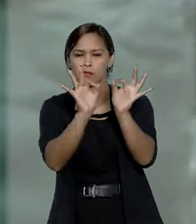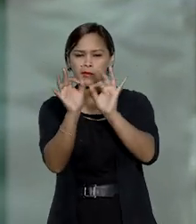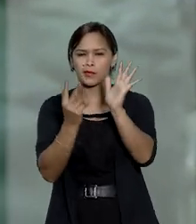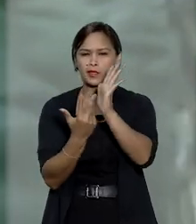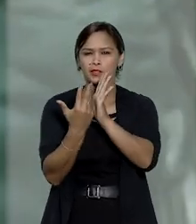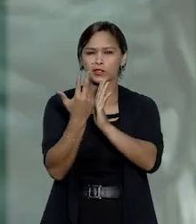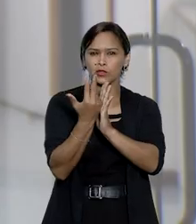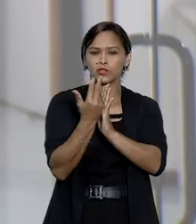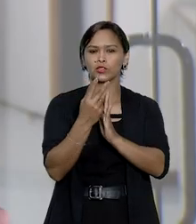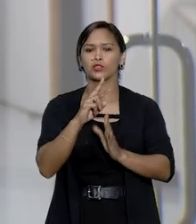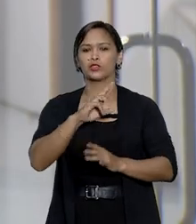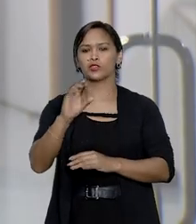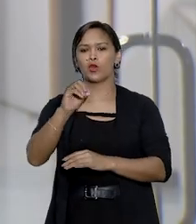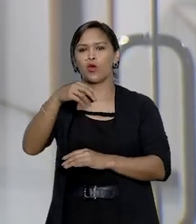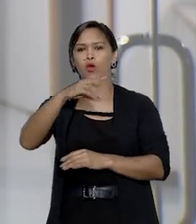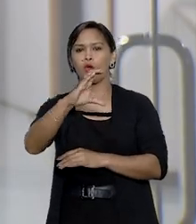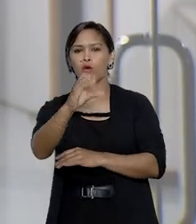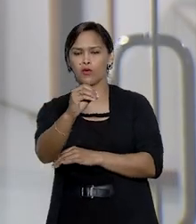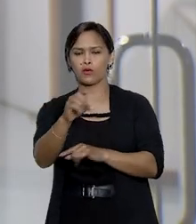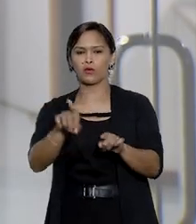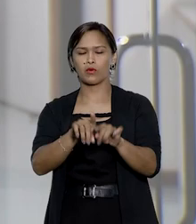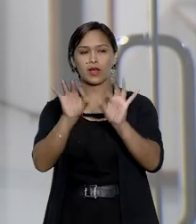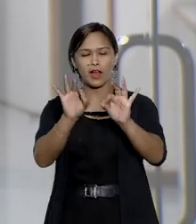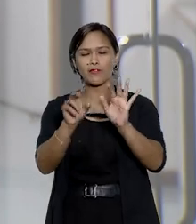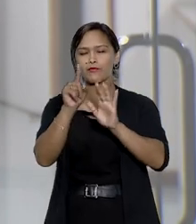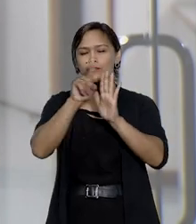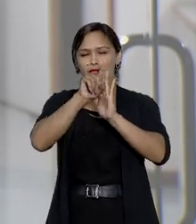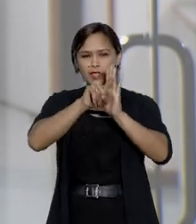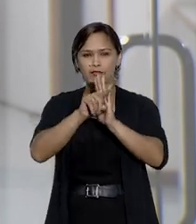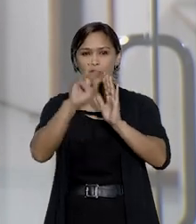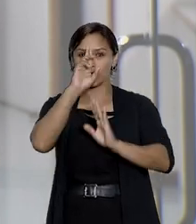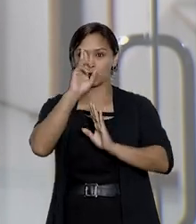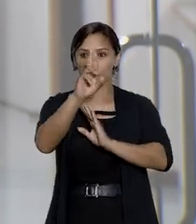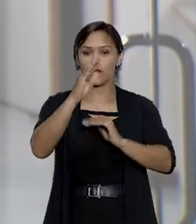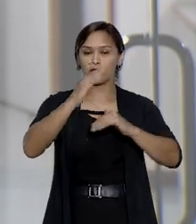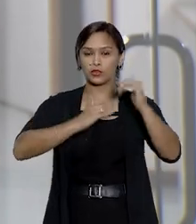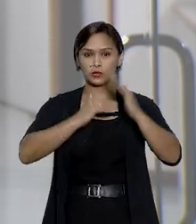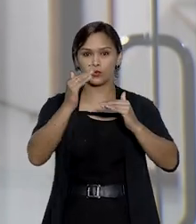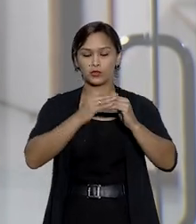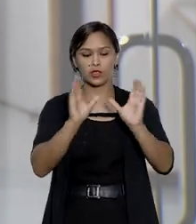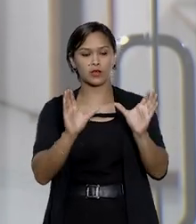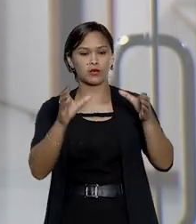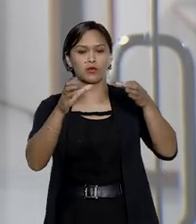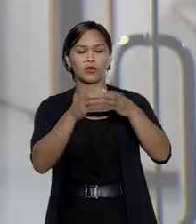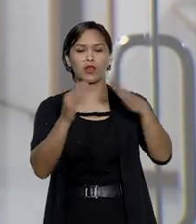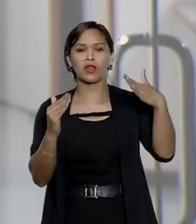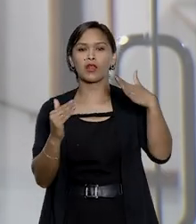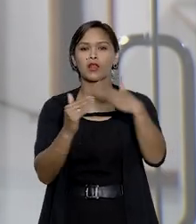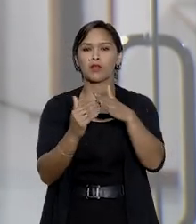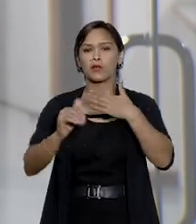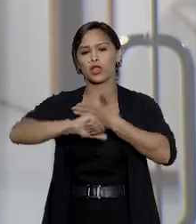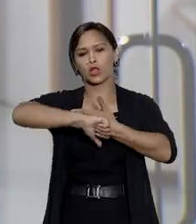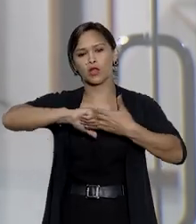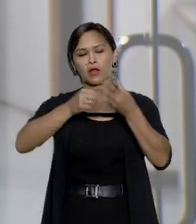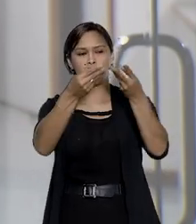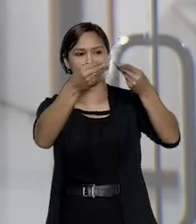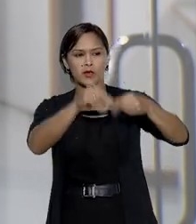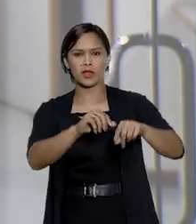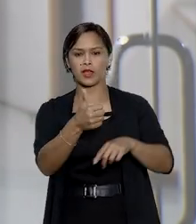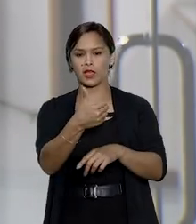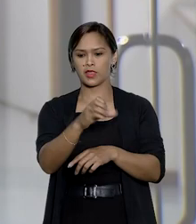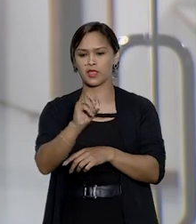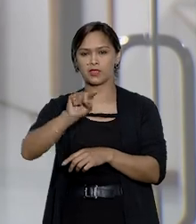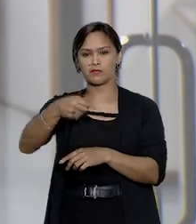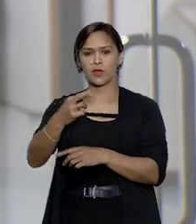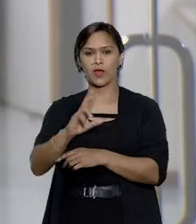a correção de ronco. Apesar de verificar a responsabilidade dos profissionais, o colegiado limitou os danos morais a R$ 10